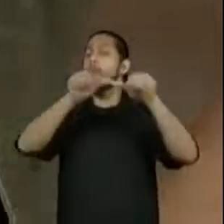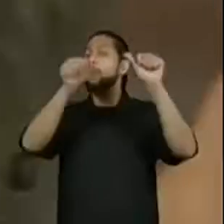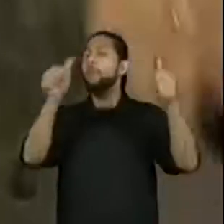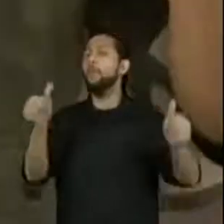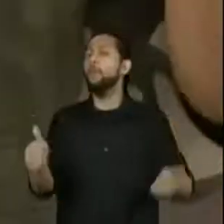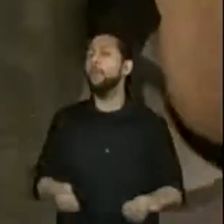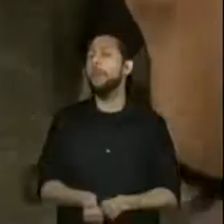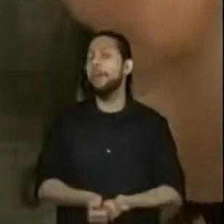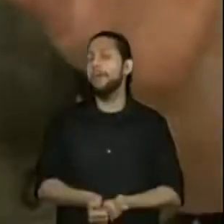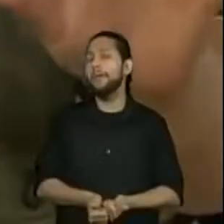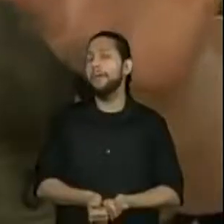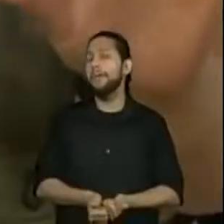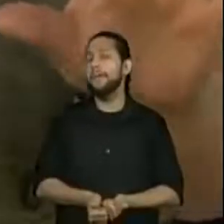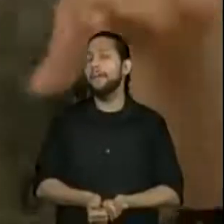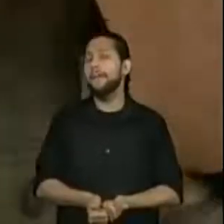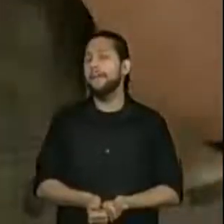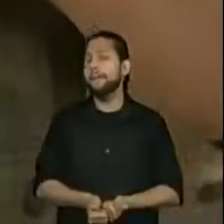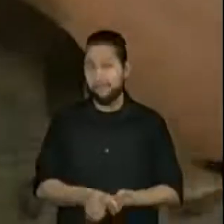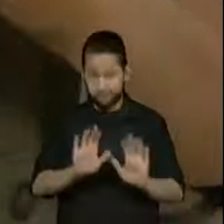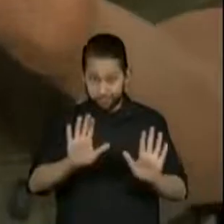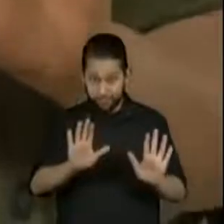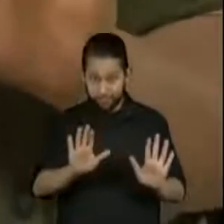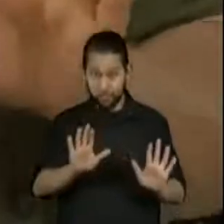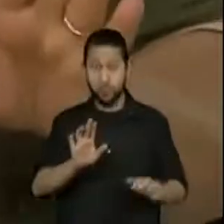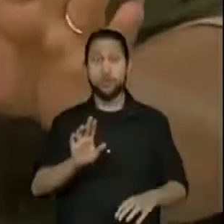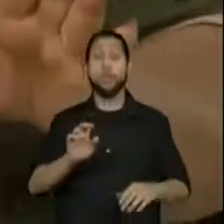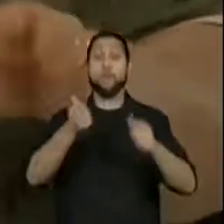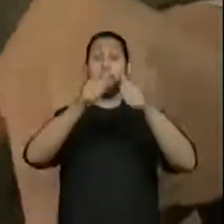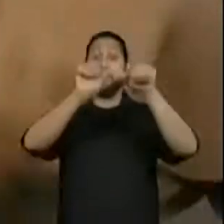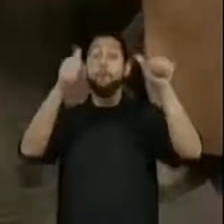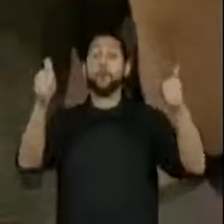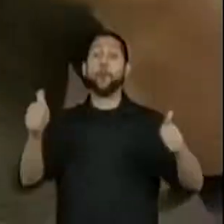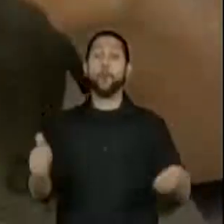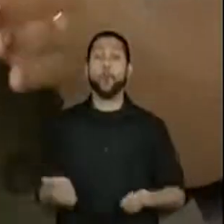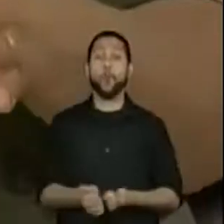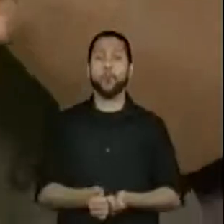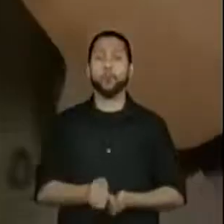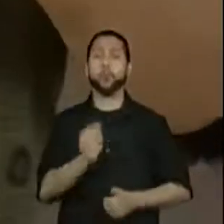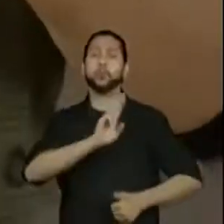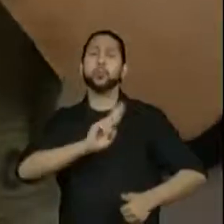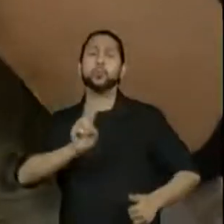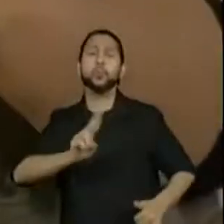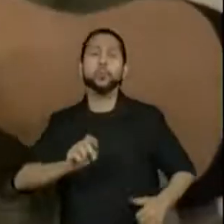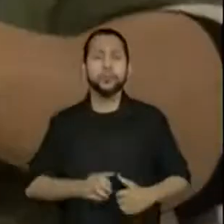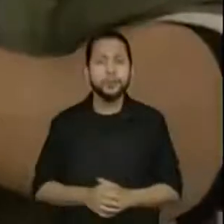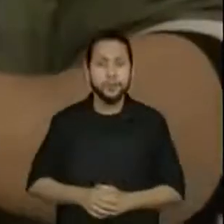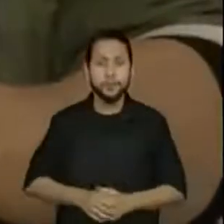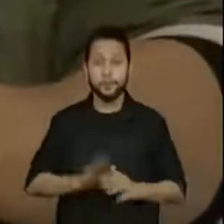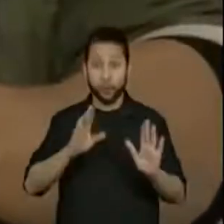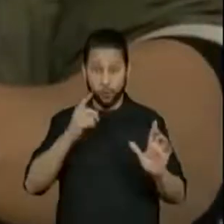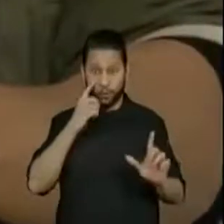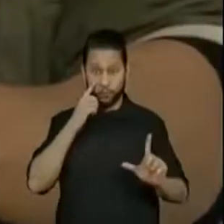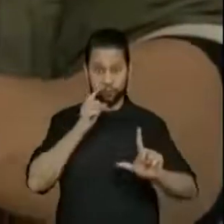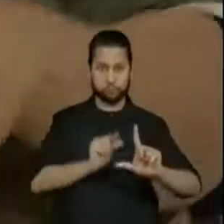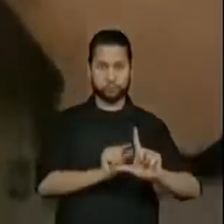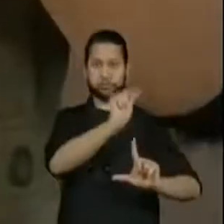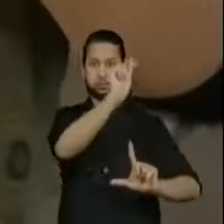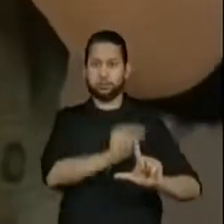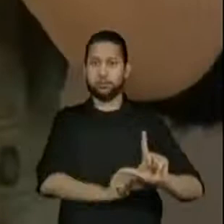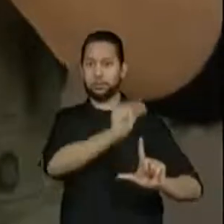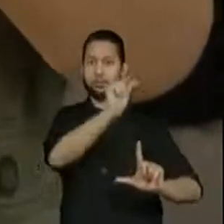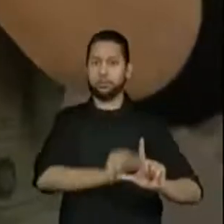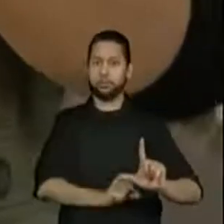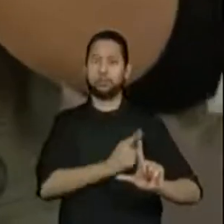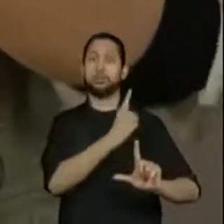Aqui eu não tenho essas dimensões, tá? É só uma simulação. Se eu tenho uma obra que diz que aqui tem 100 centímetros